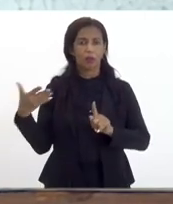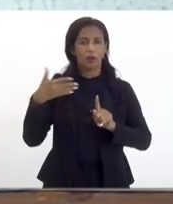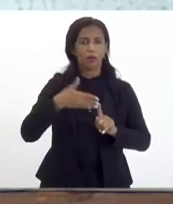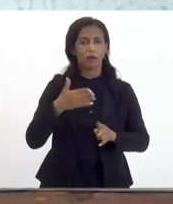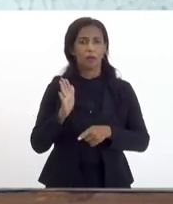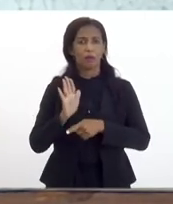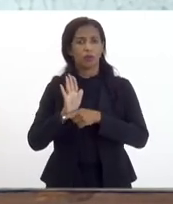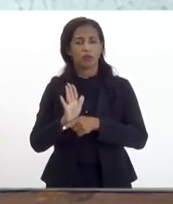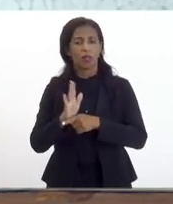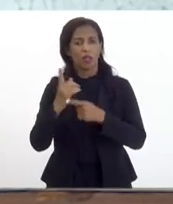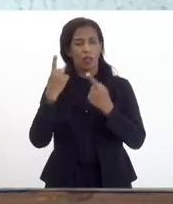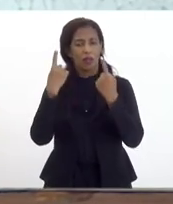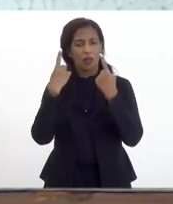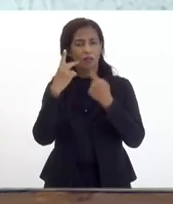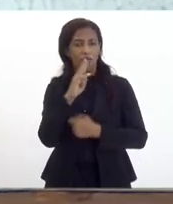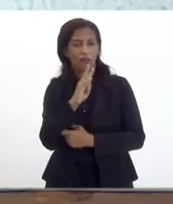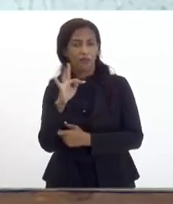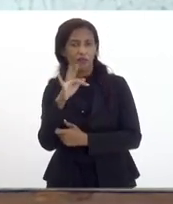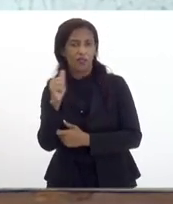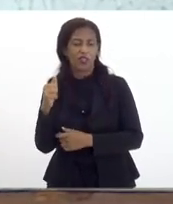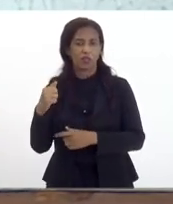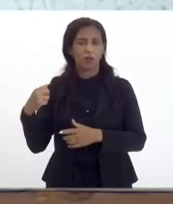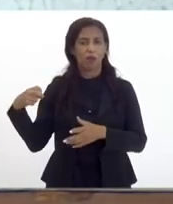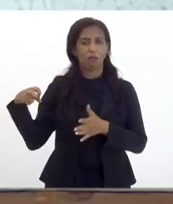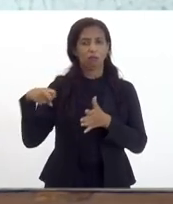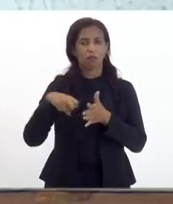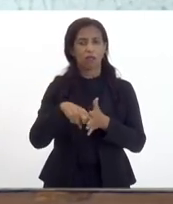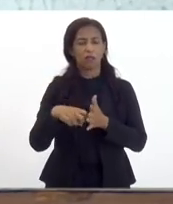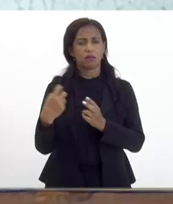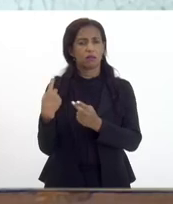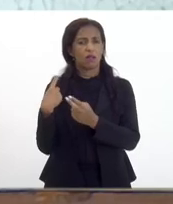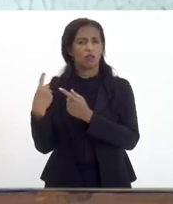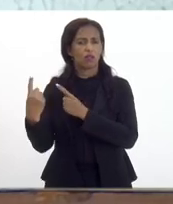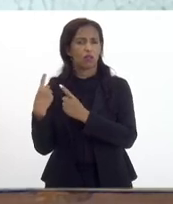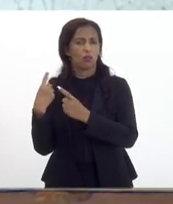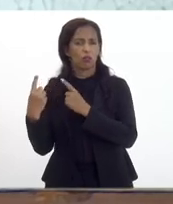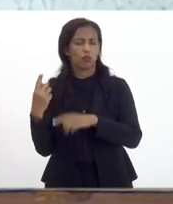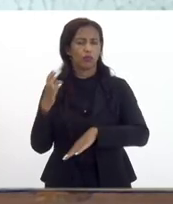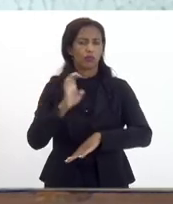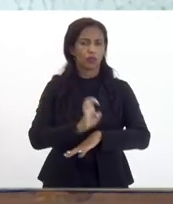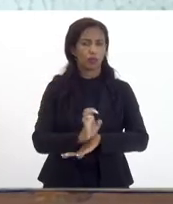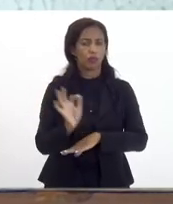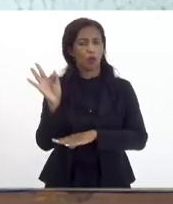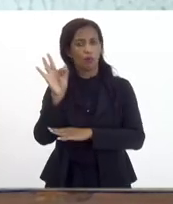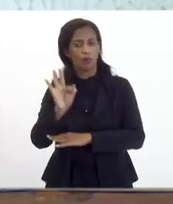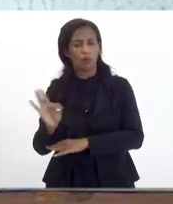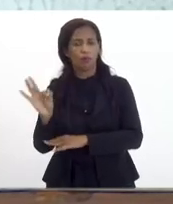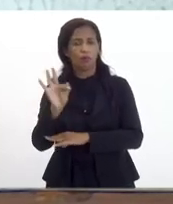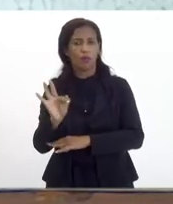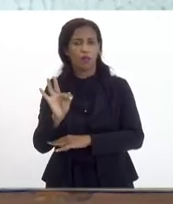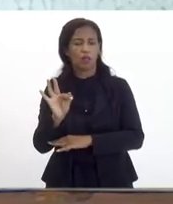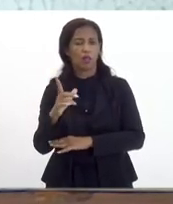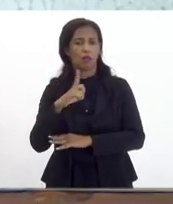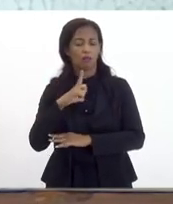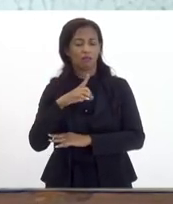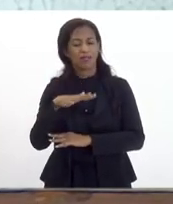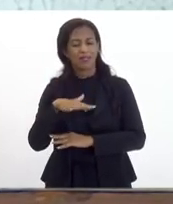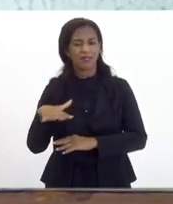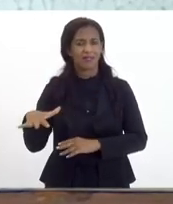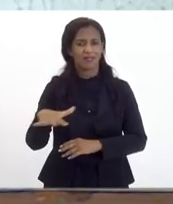atendimento de vítimas e acidentes de trânsito nas rodovias federais estaduais que cortam a nossa região